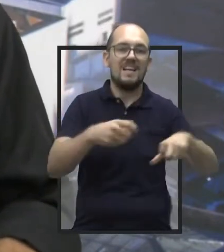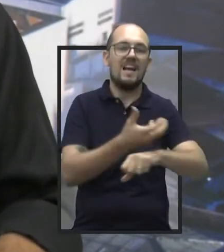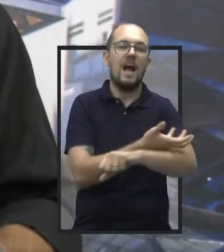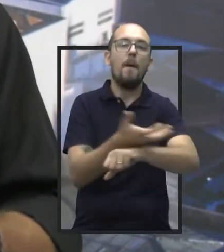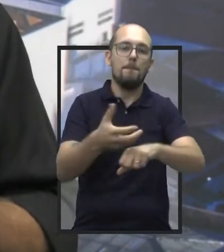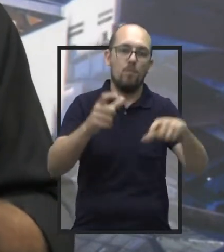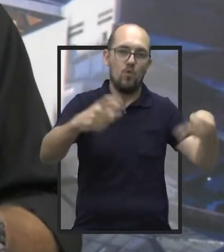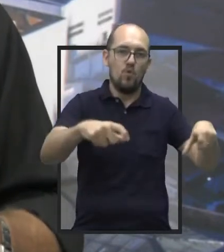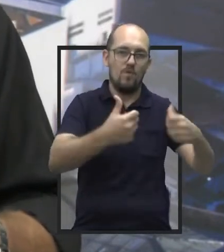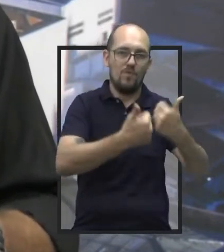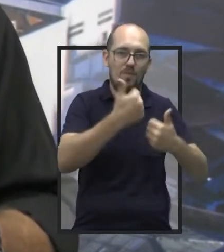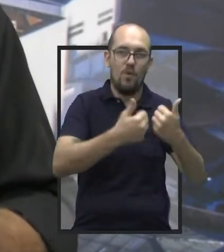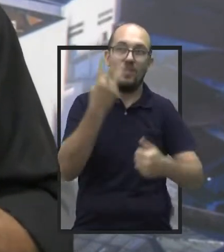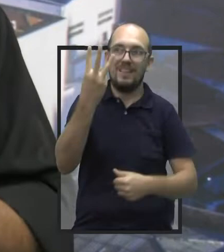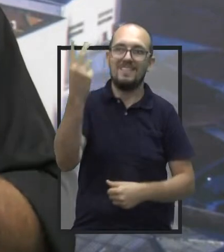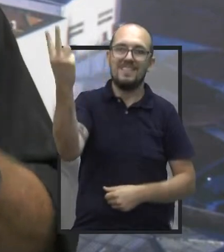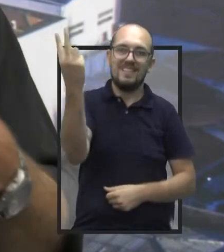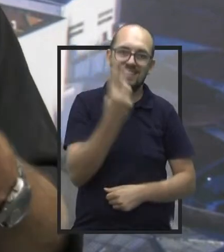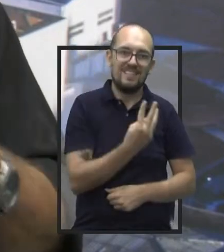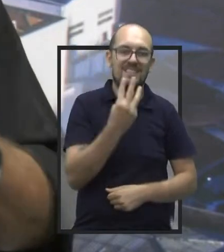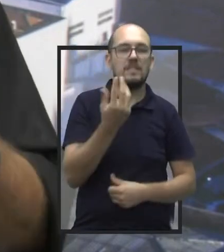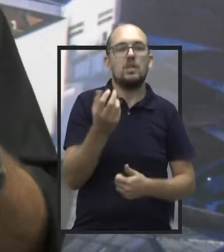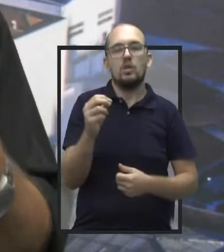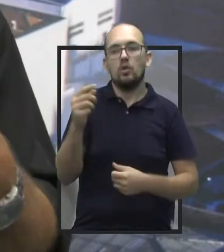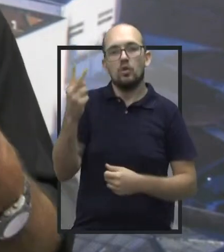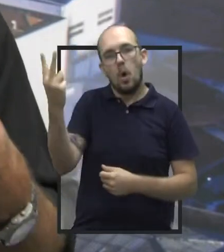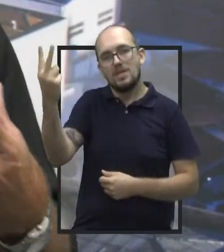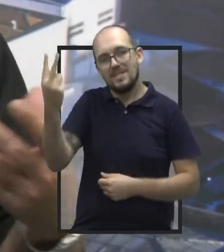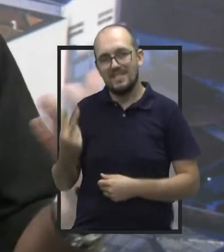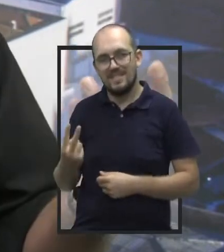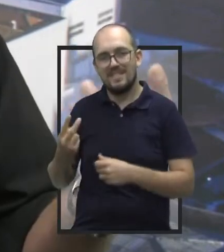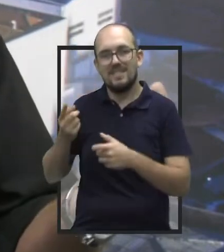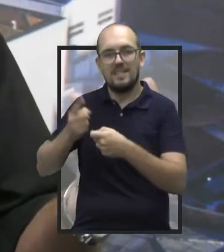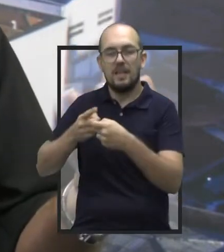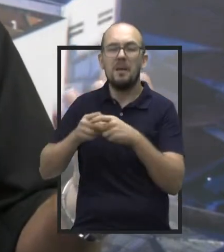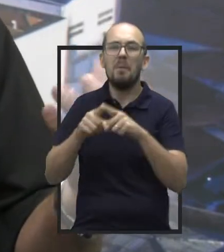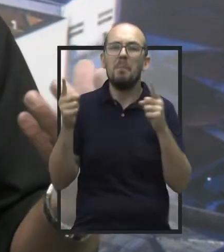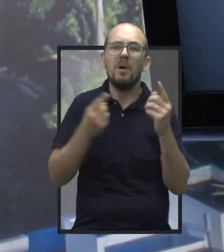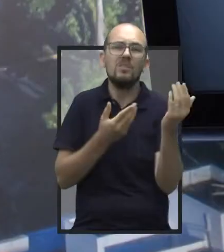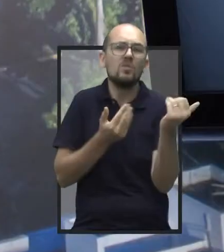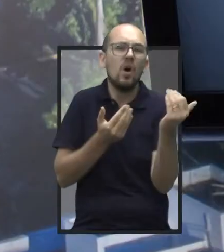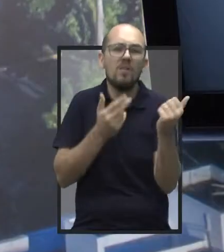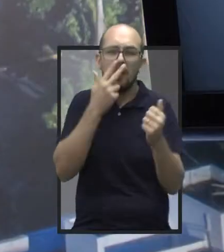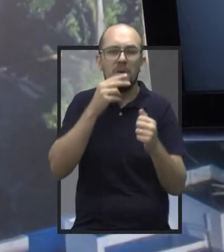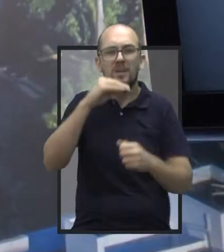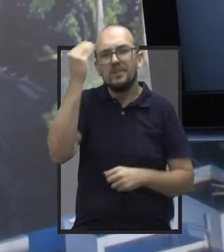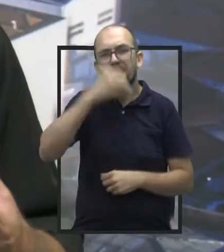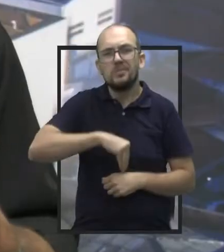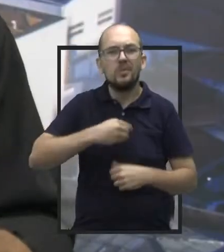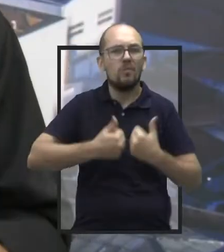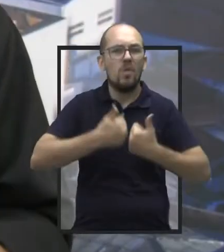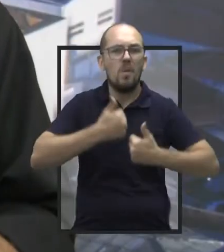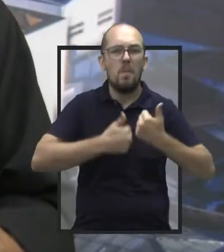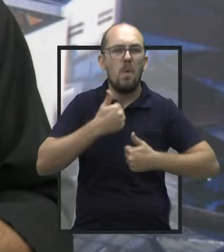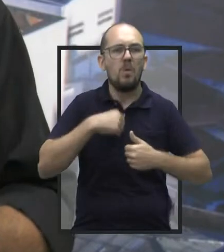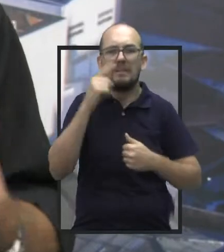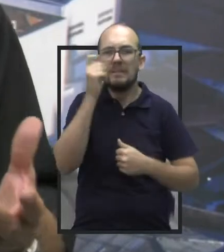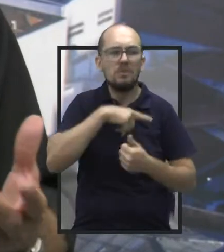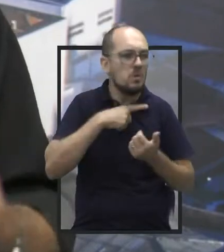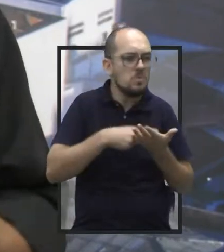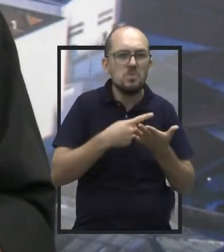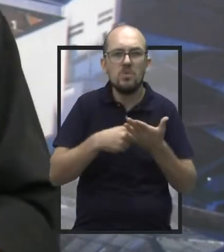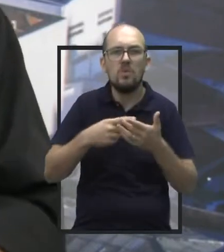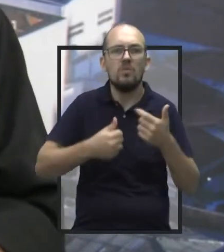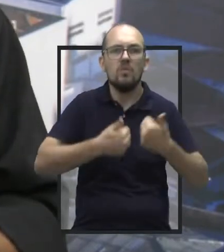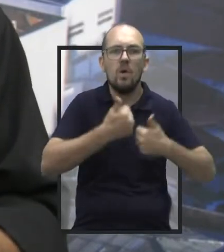Hoje, como a maioria da garotada não está partindo mais para lado do futebol. Difícil fechar time. Difícil fechar time. E os